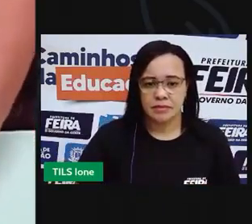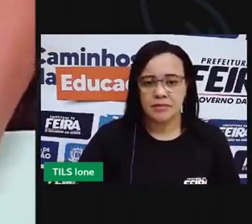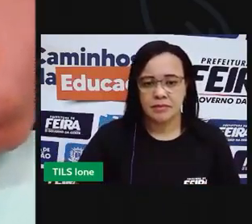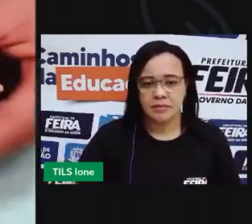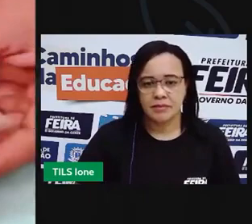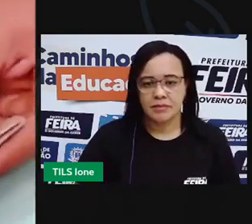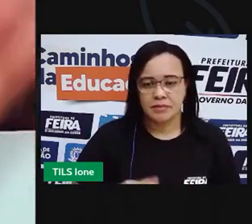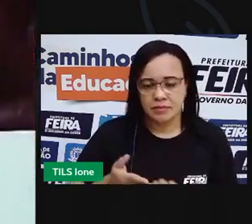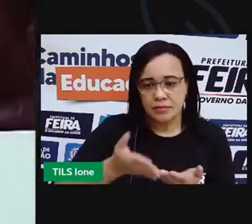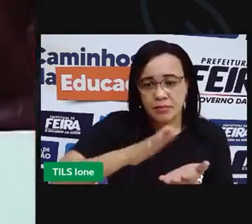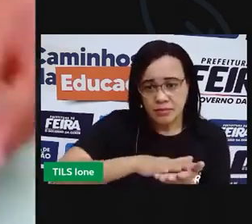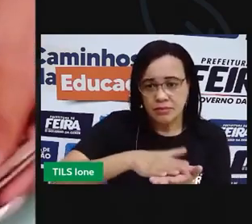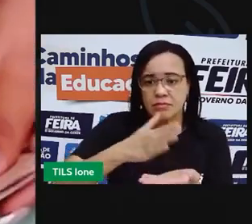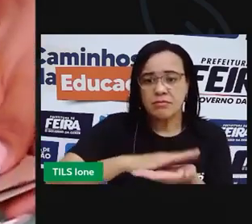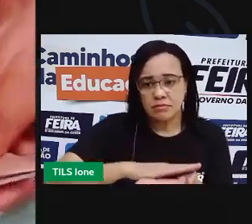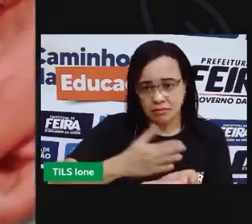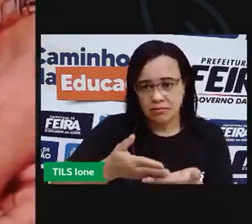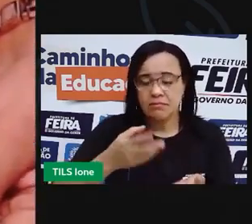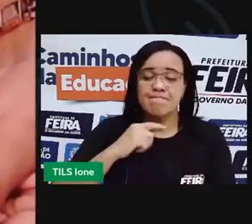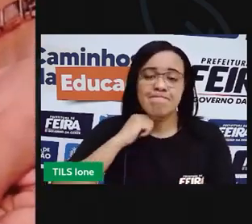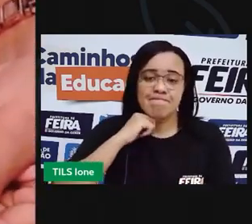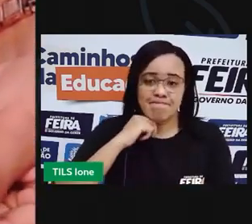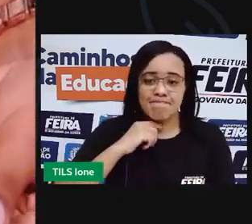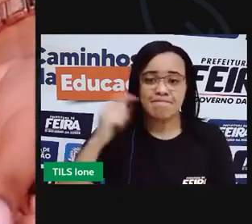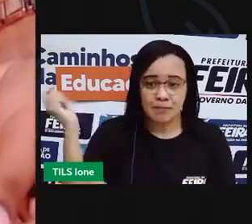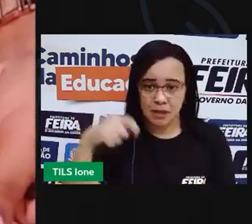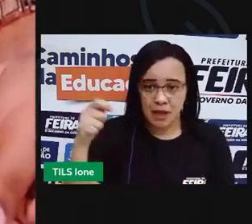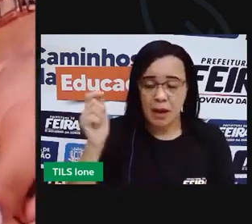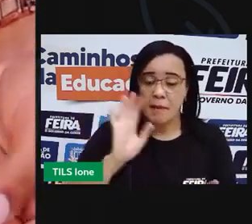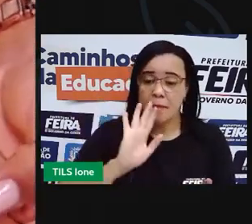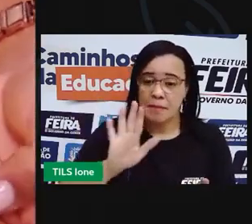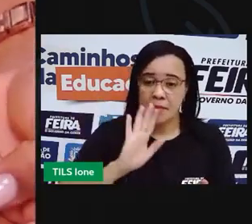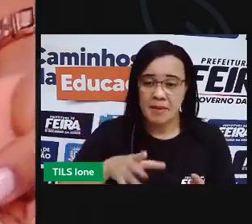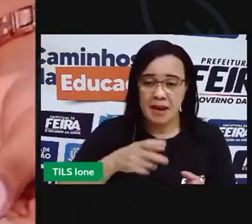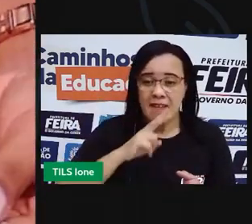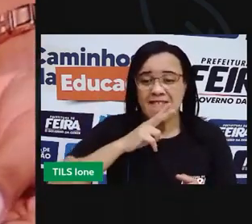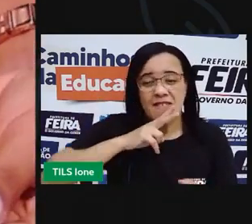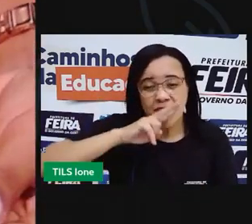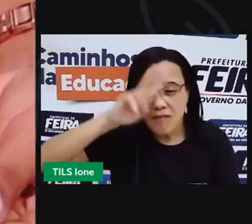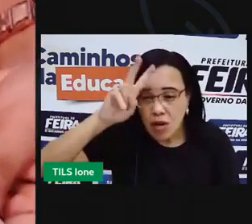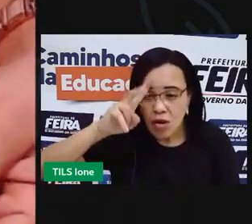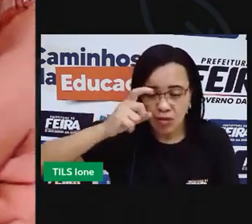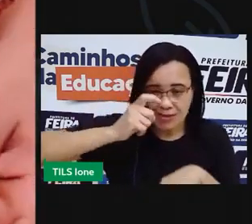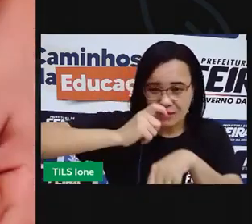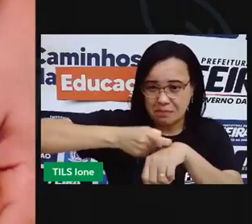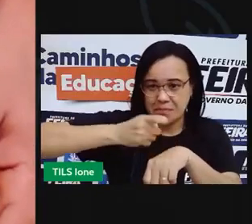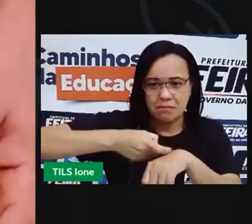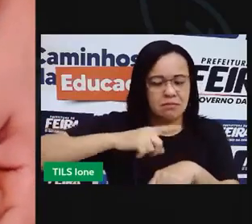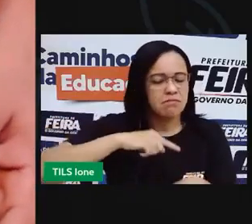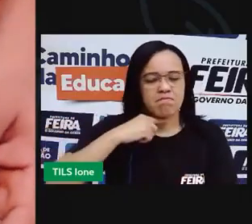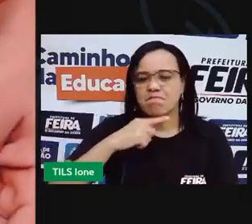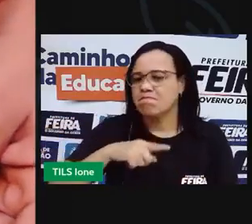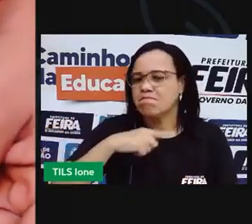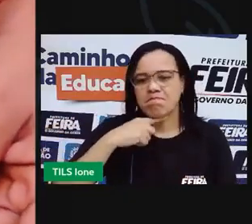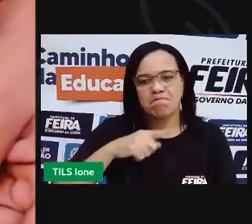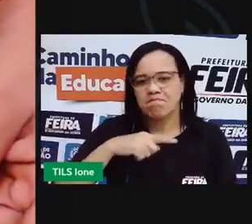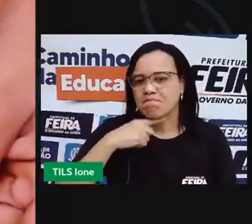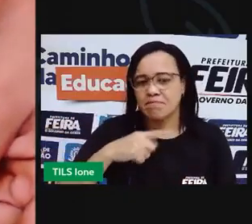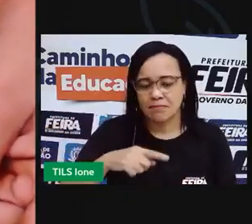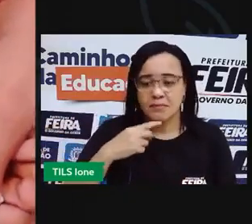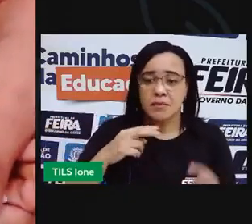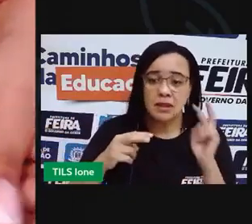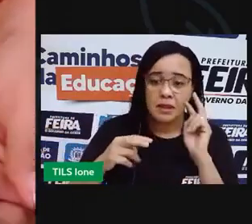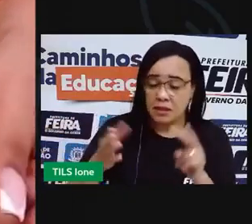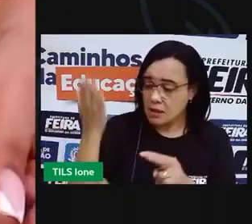Você consegue dobrar mas ele não é resistente a unidade na nossa última aula a